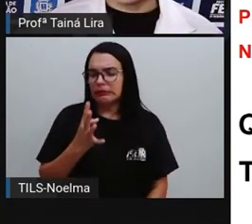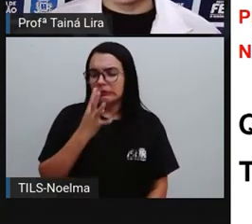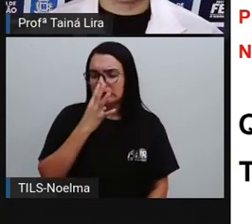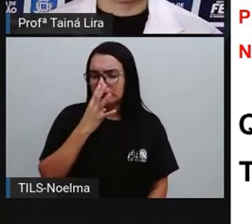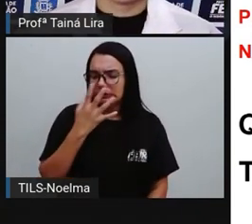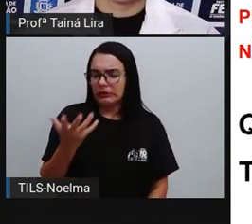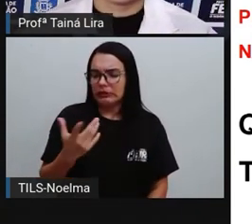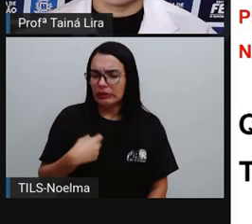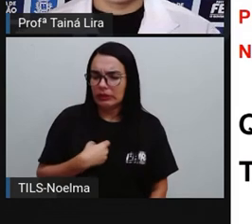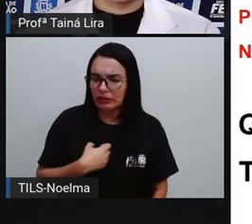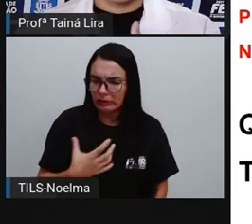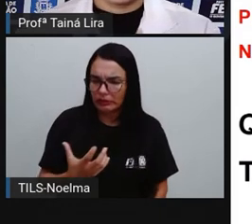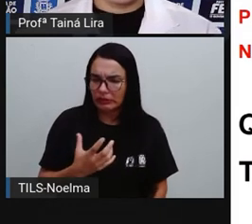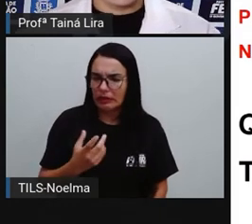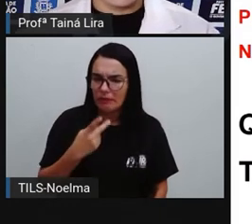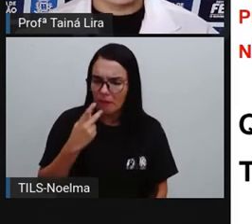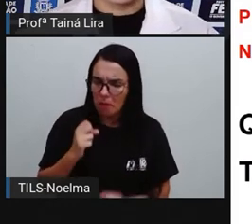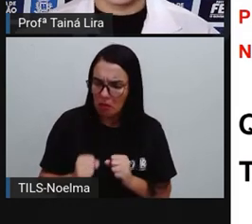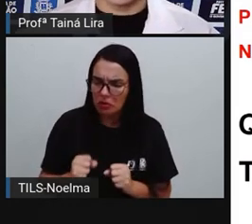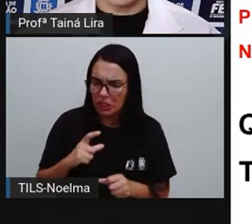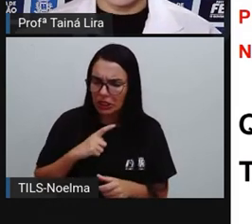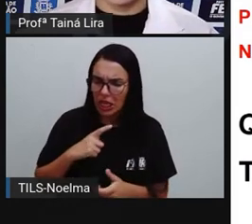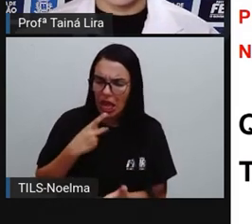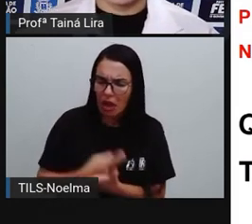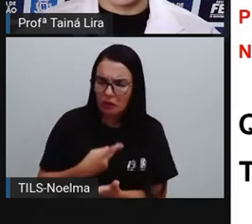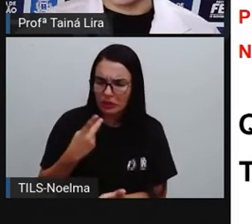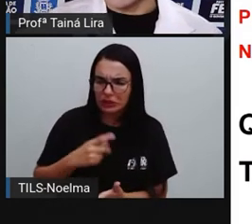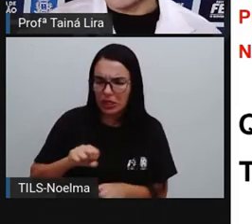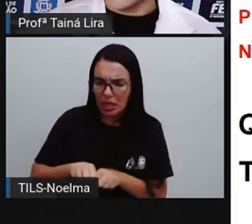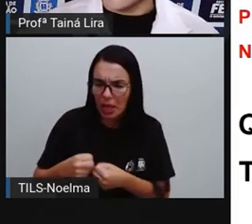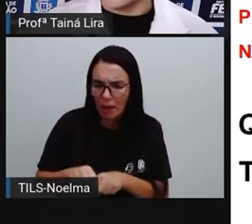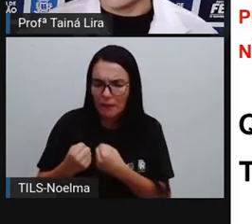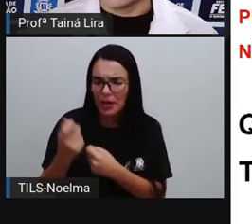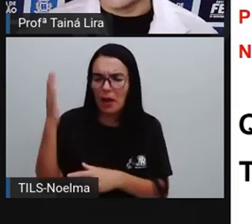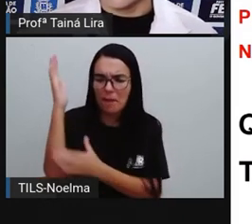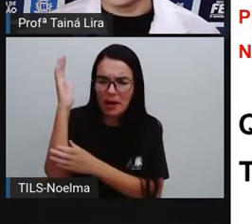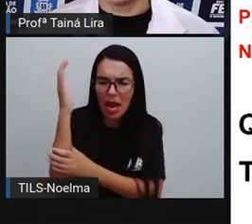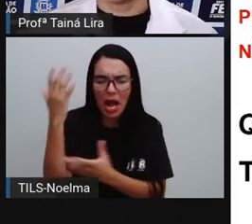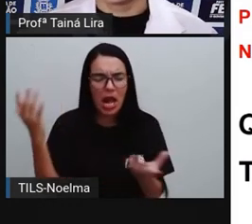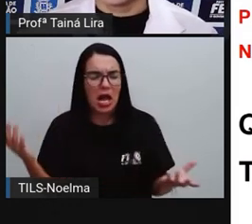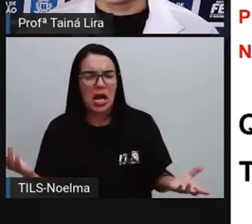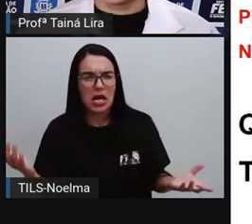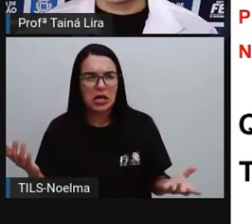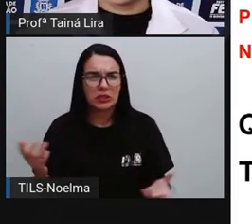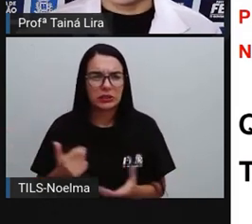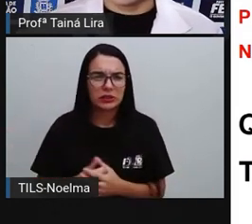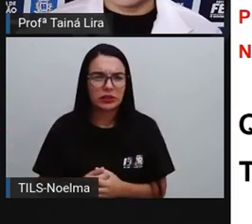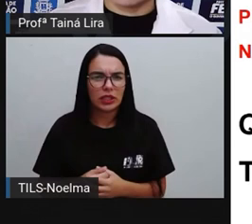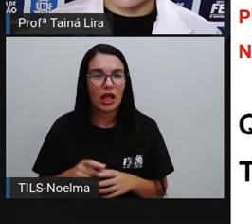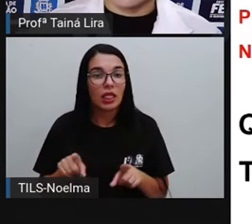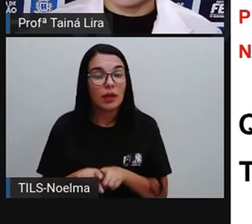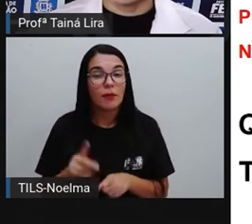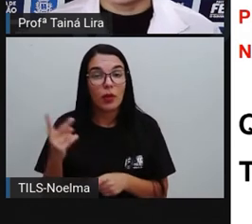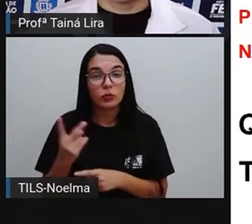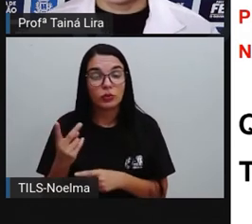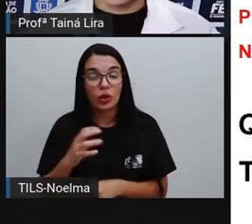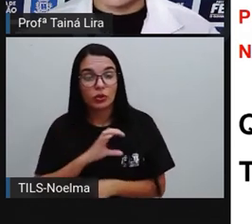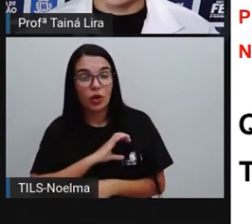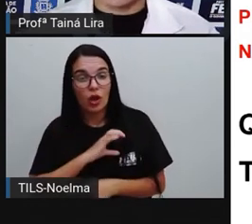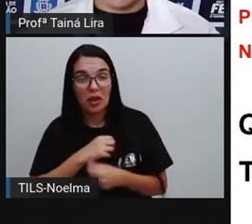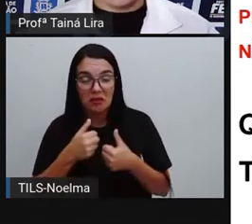Dizendo que poderia ter batido a cabeça ou quebrado a perna, tá? Cascão e Xaveco